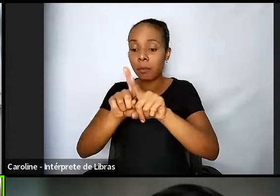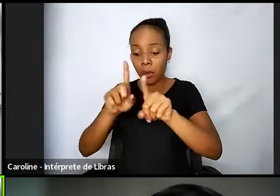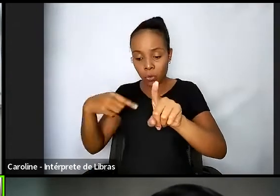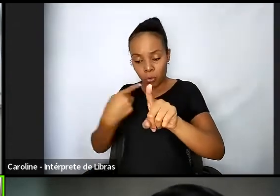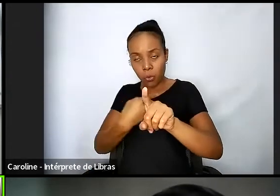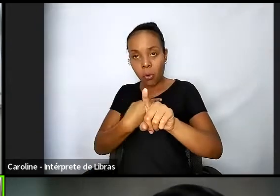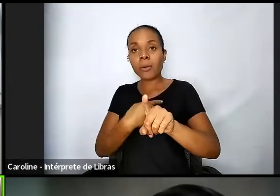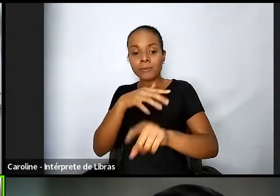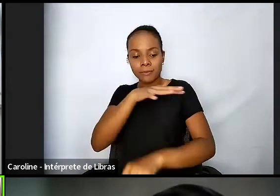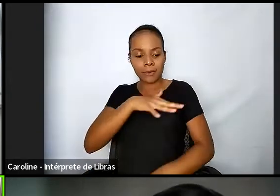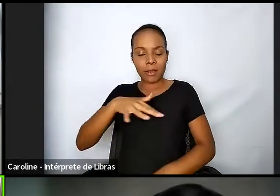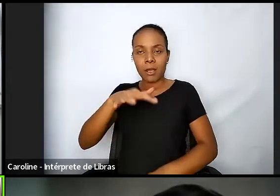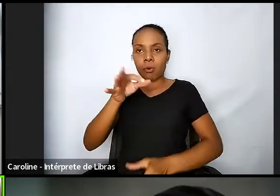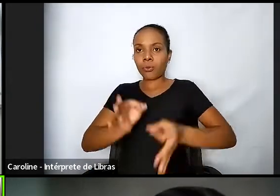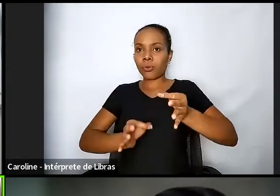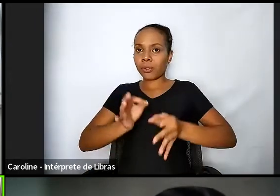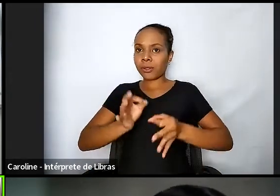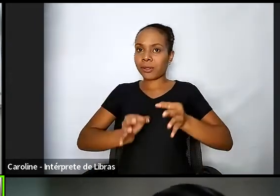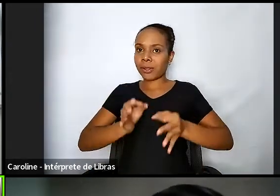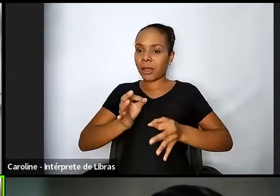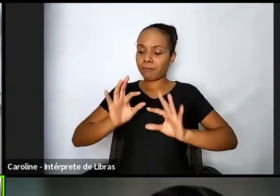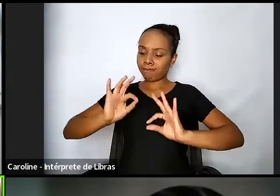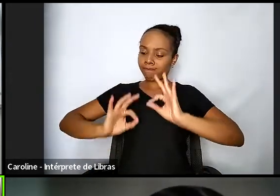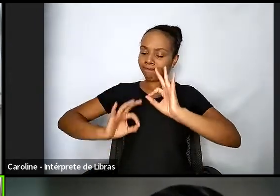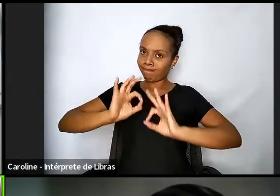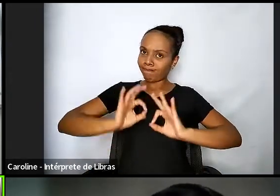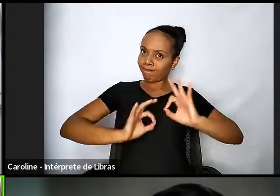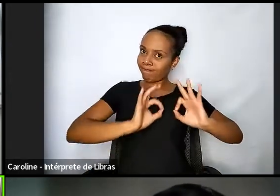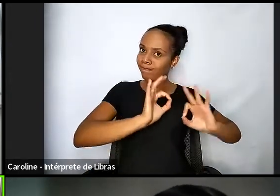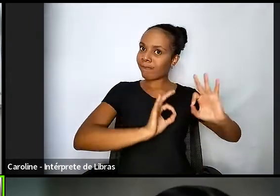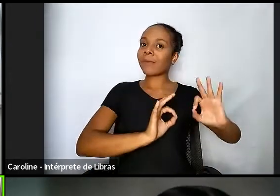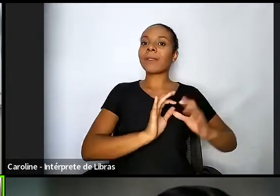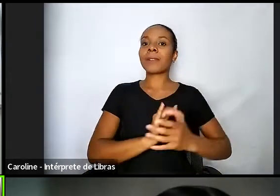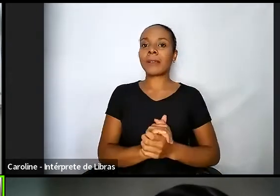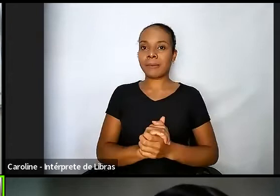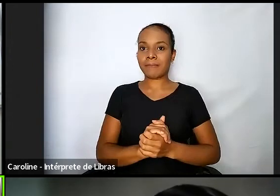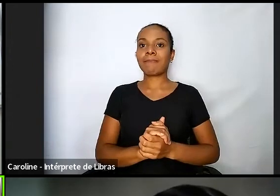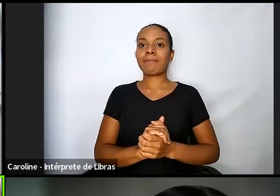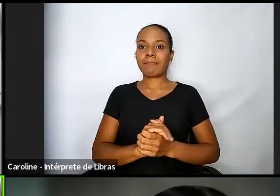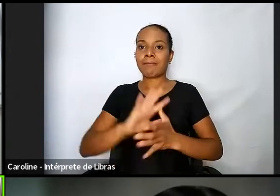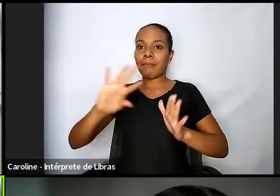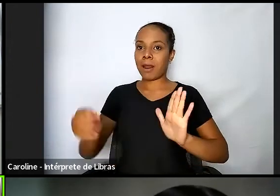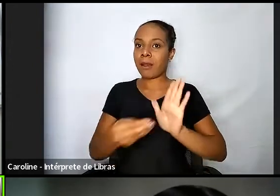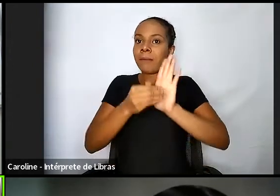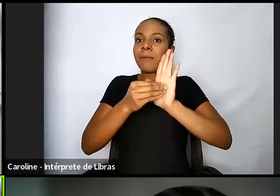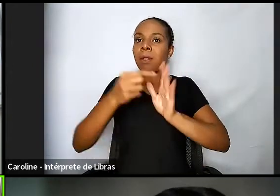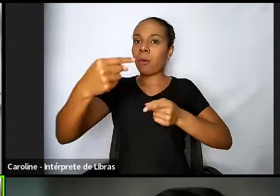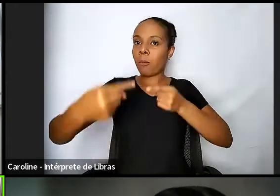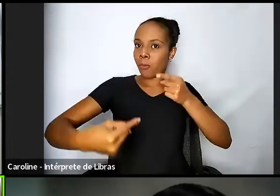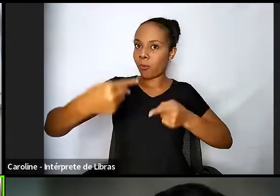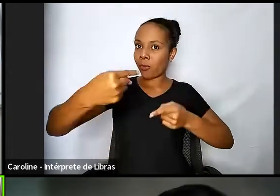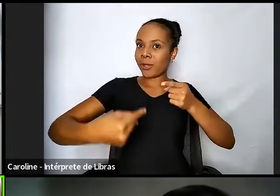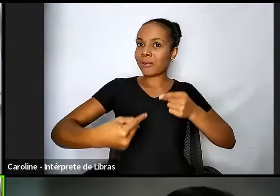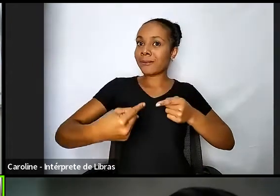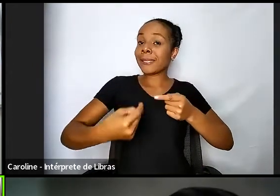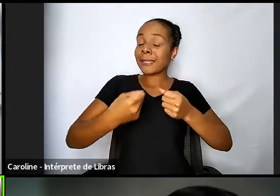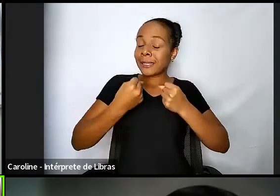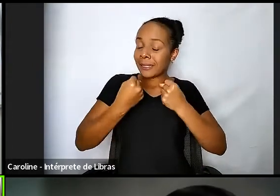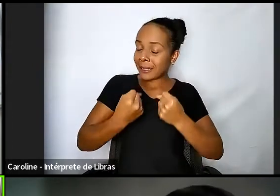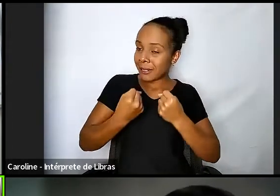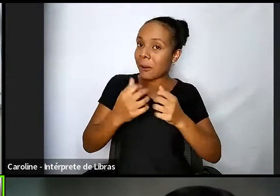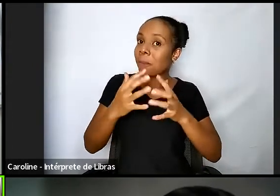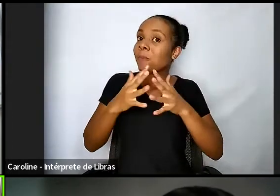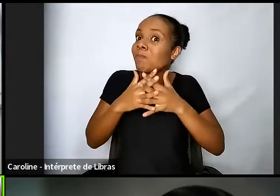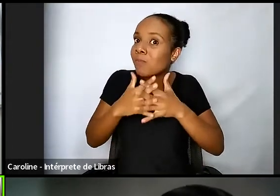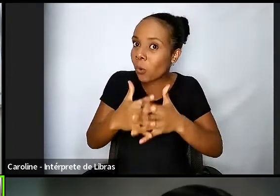para implementar essa essa política que é uma política densa complexa né eu sempre